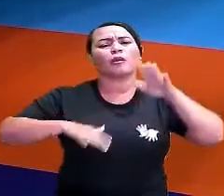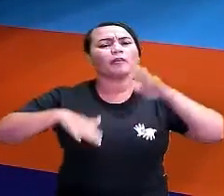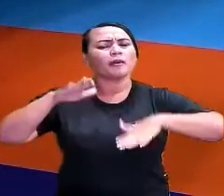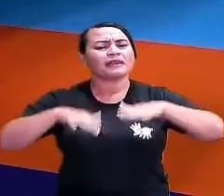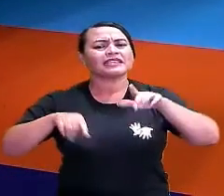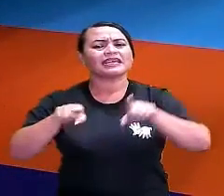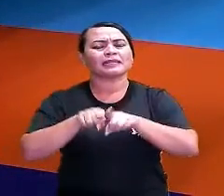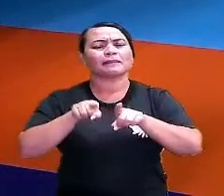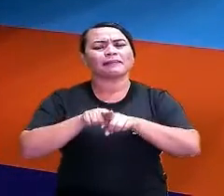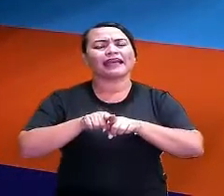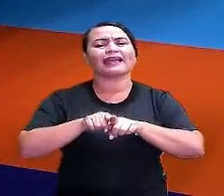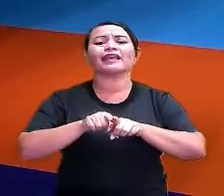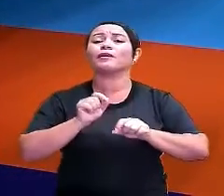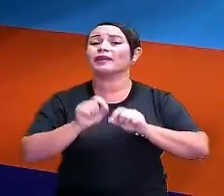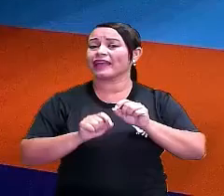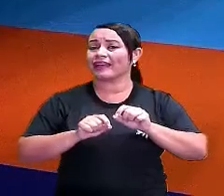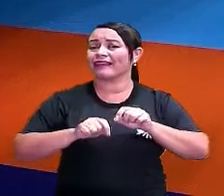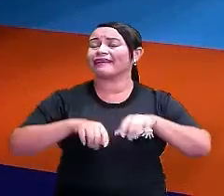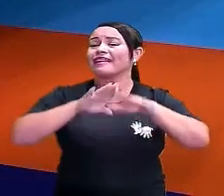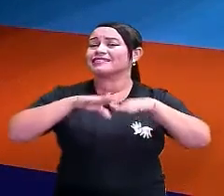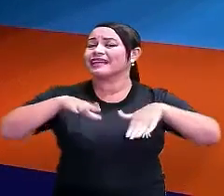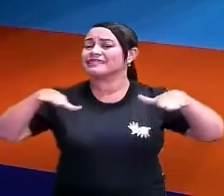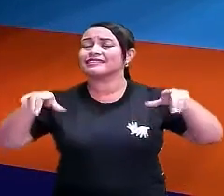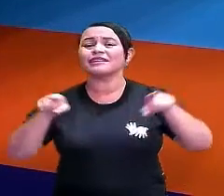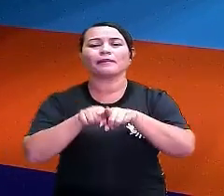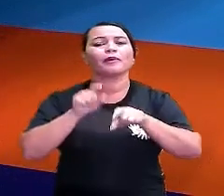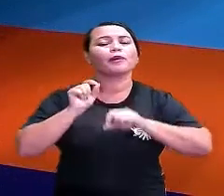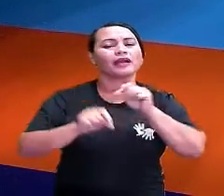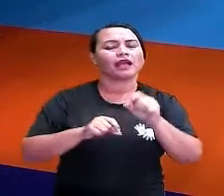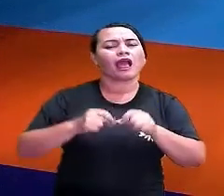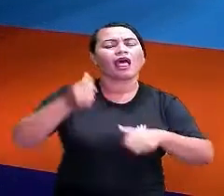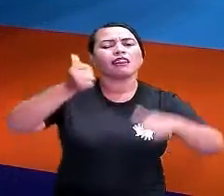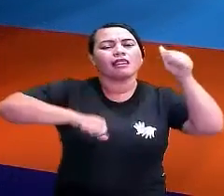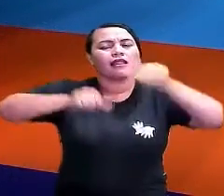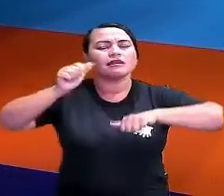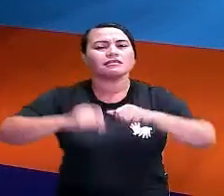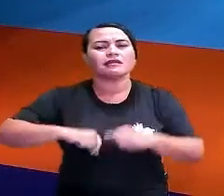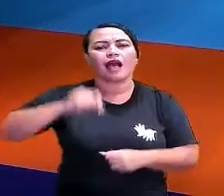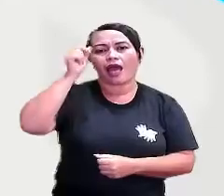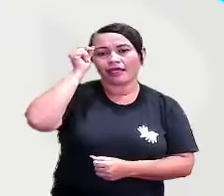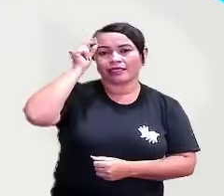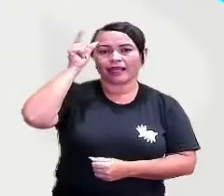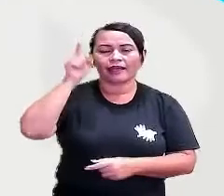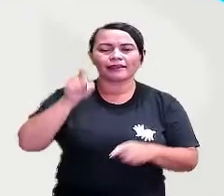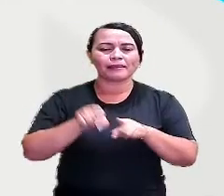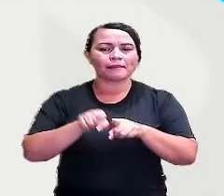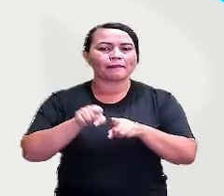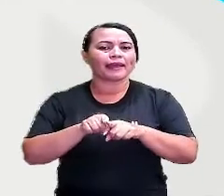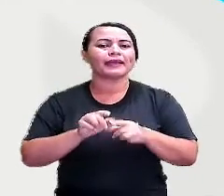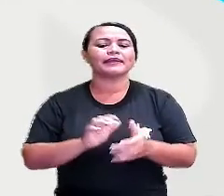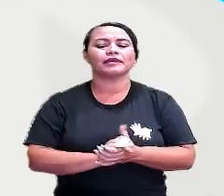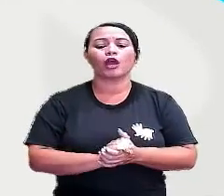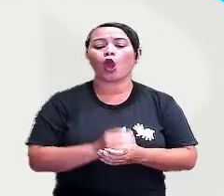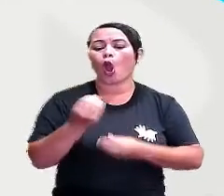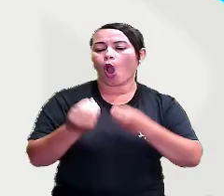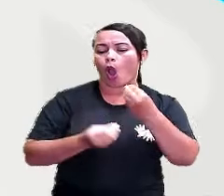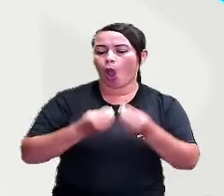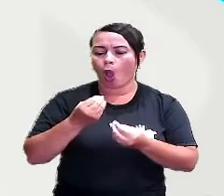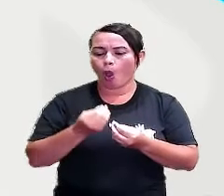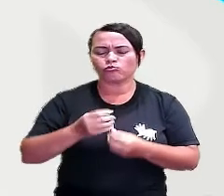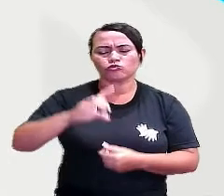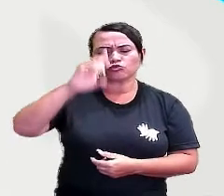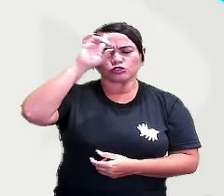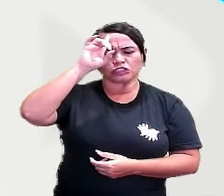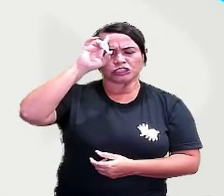e estatística. O nosso objeto de conhecimento é análise da ideia de aleatório em situações do